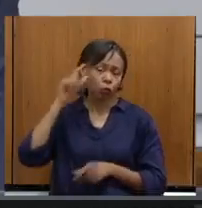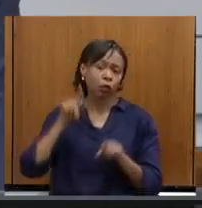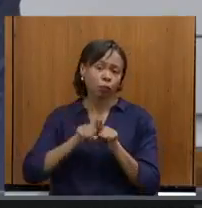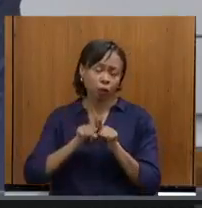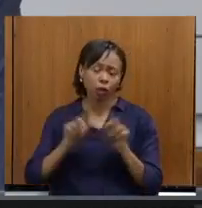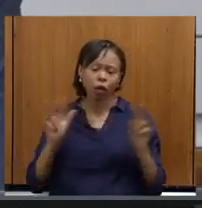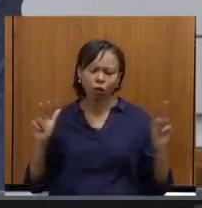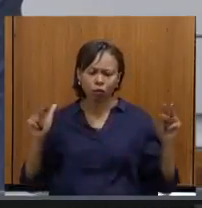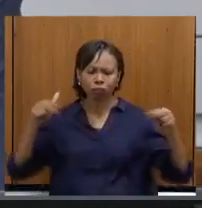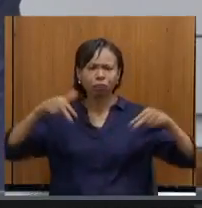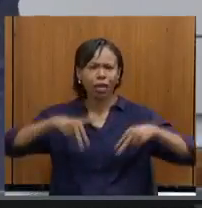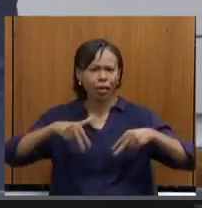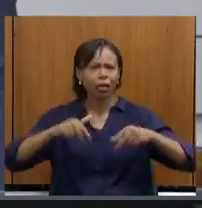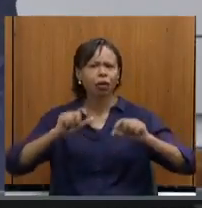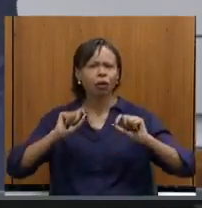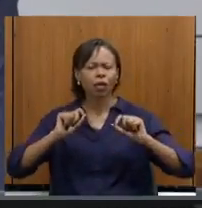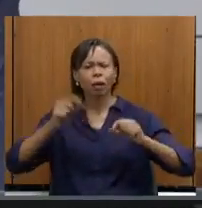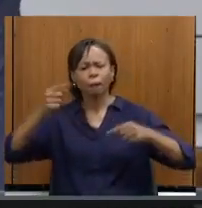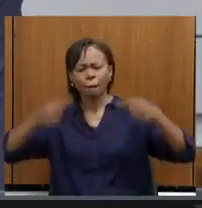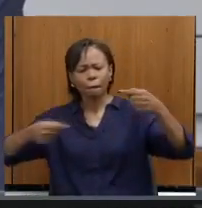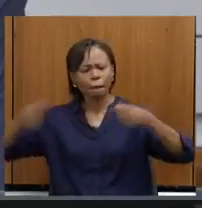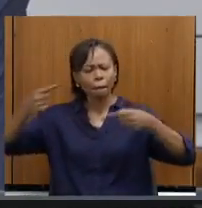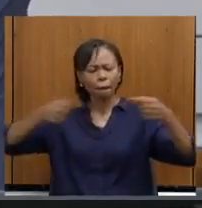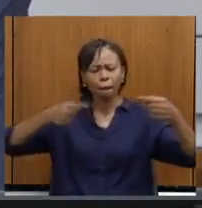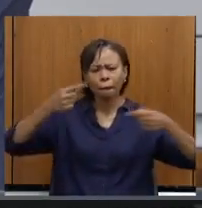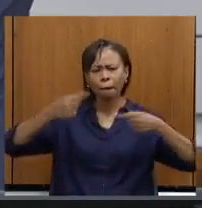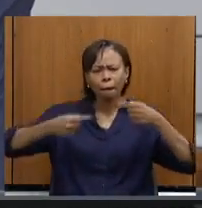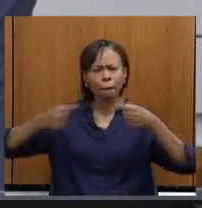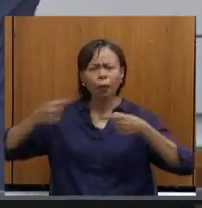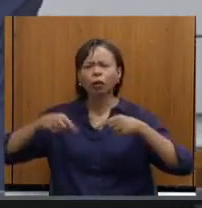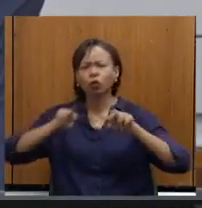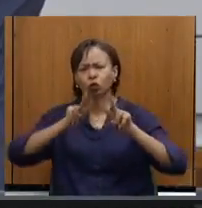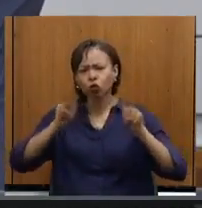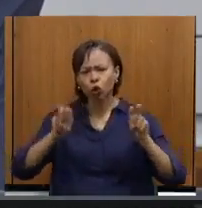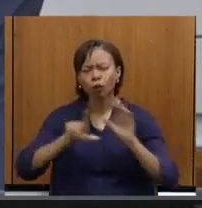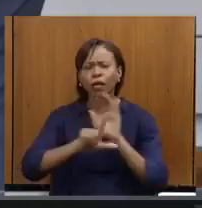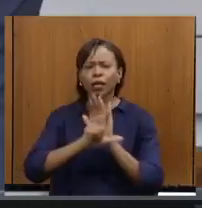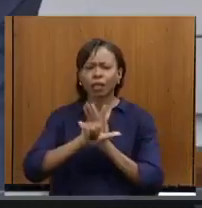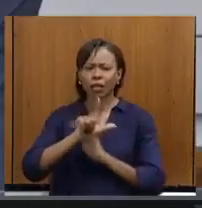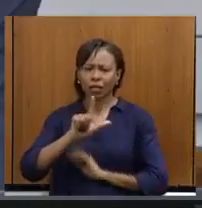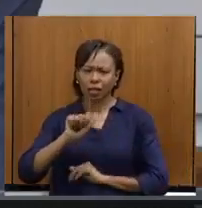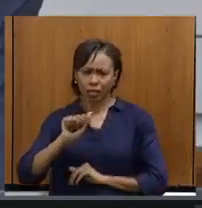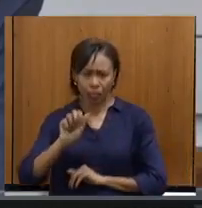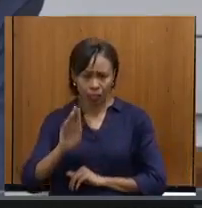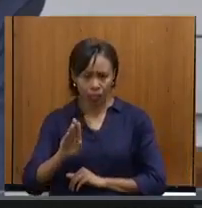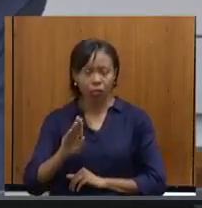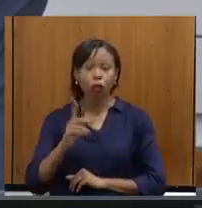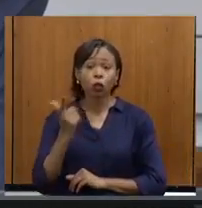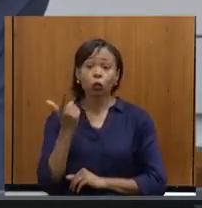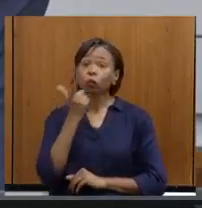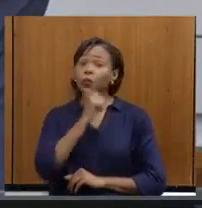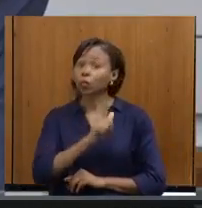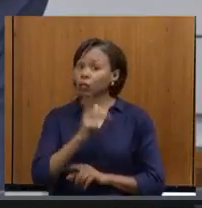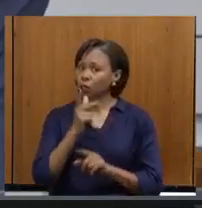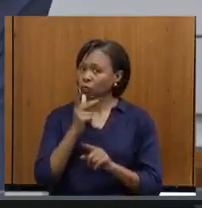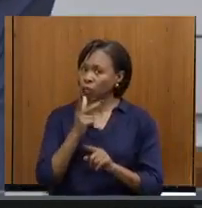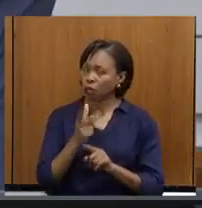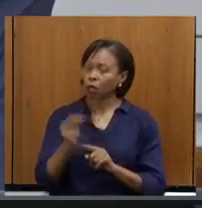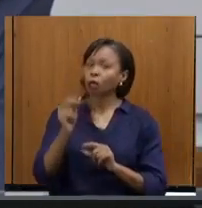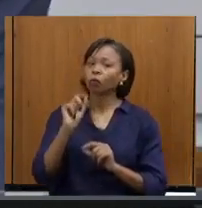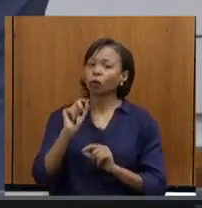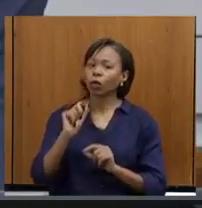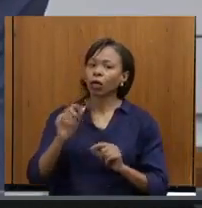tivemos aí um debate bastante aprofundado com relação a essa lei. Conseguimos, através dessa audiência,